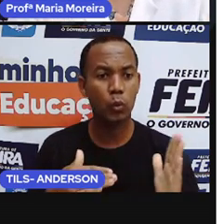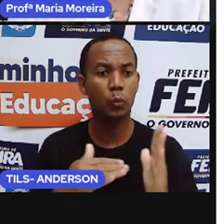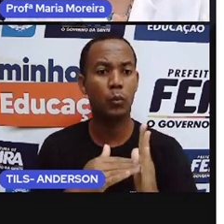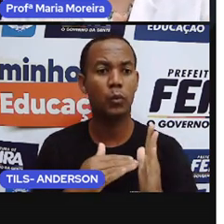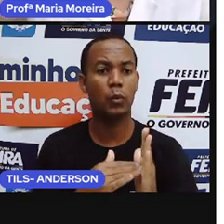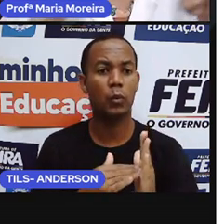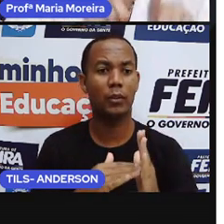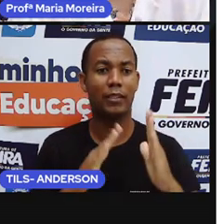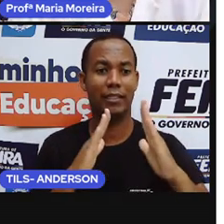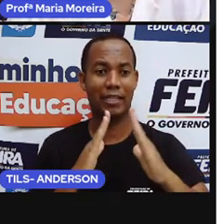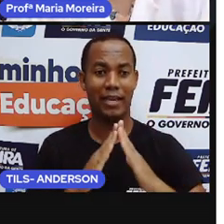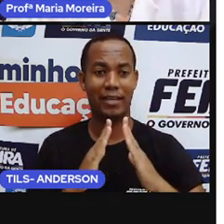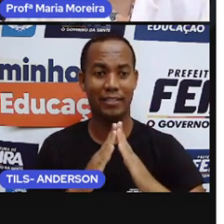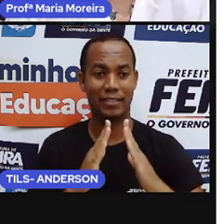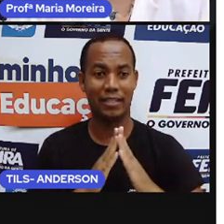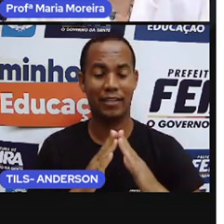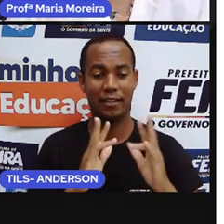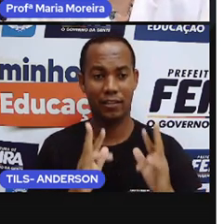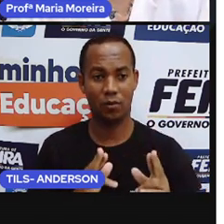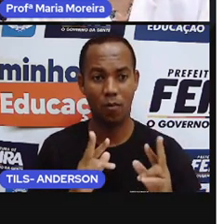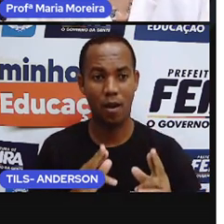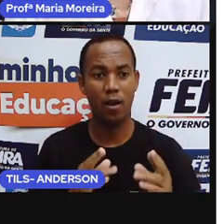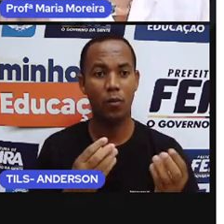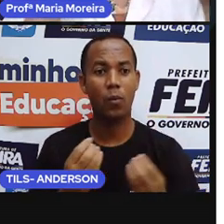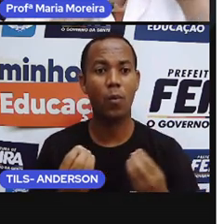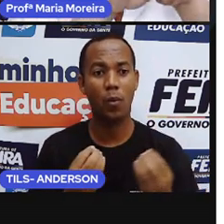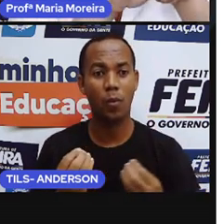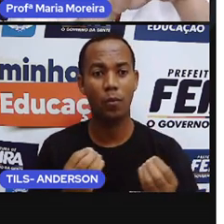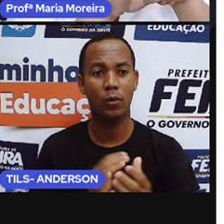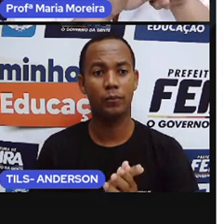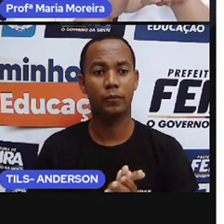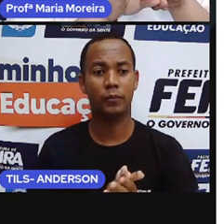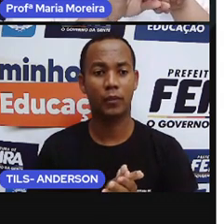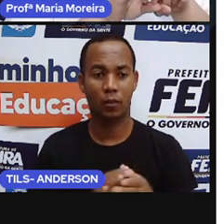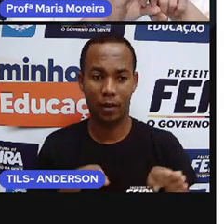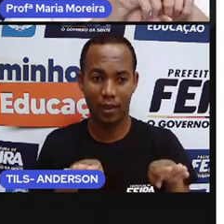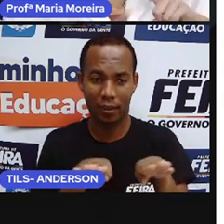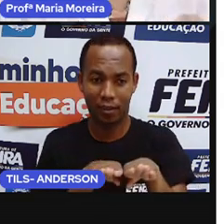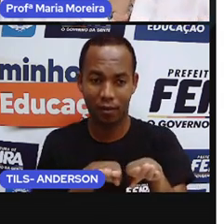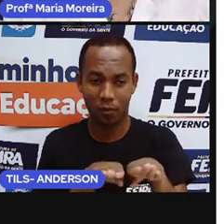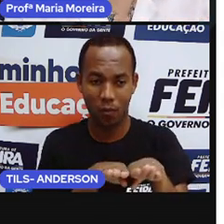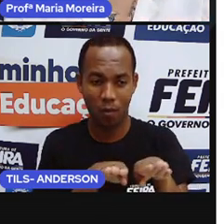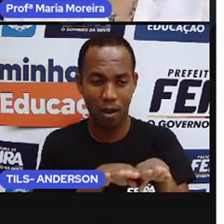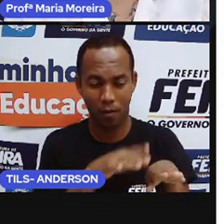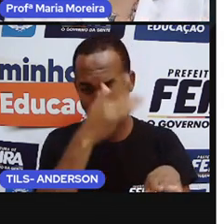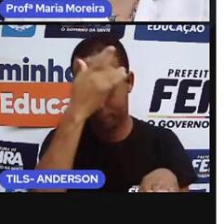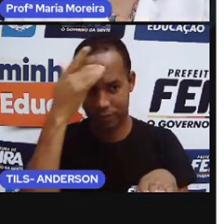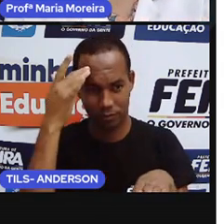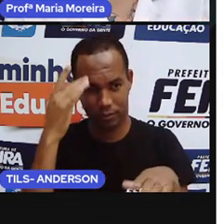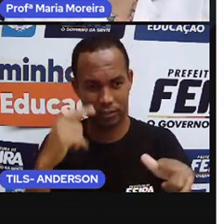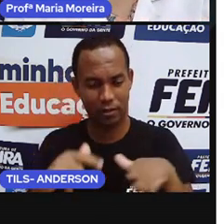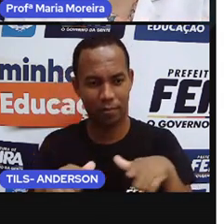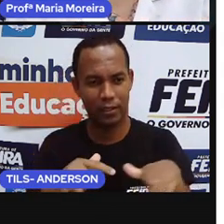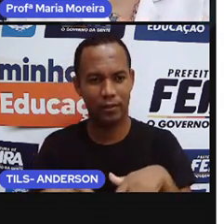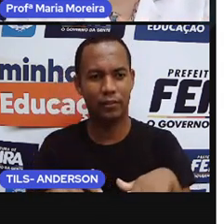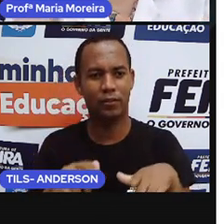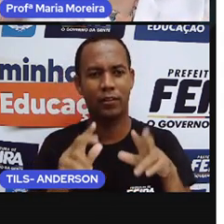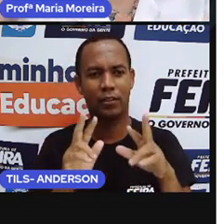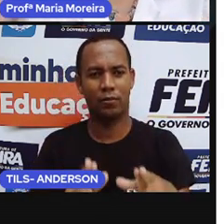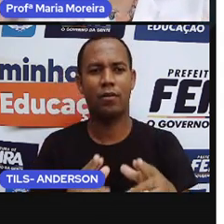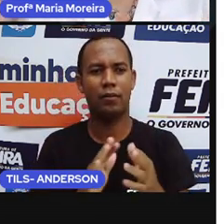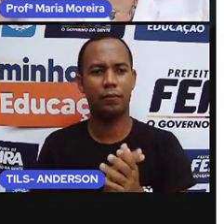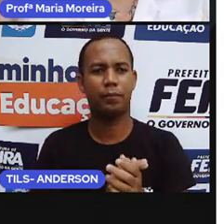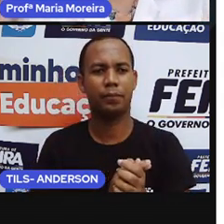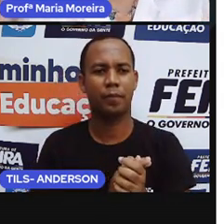mesma casa, aluno está no mesmo território, então tem que ser o quê? Ó, igualzinho, todo mundo trabalhando igual. Certo? Não tem isso.